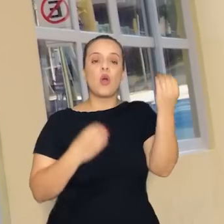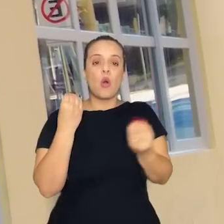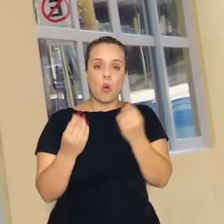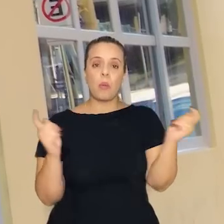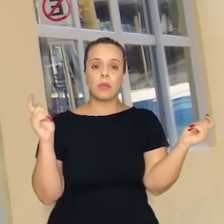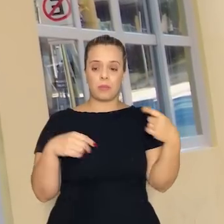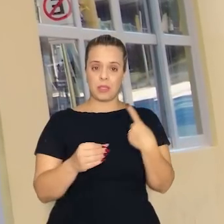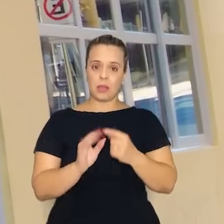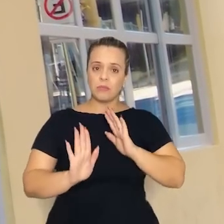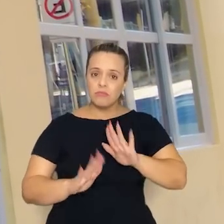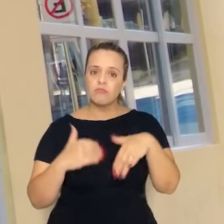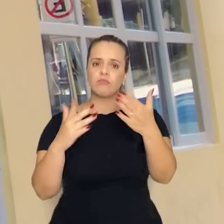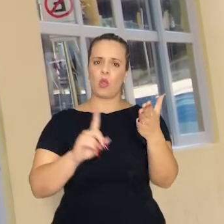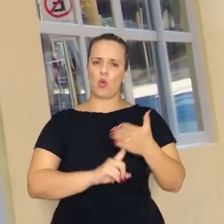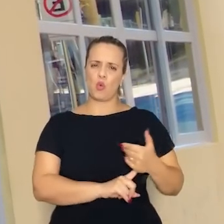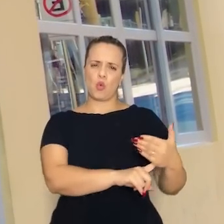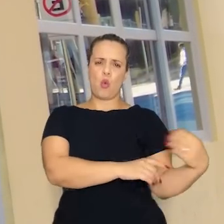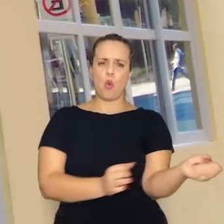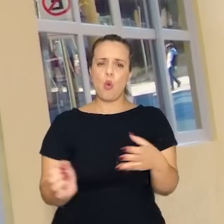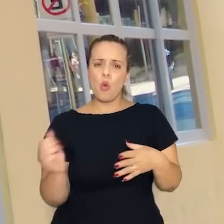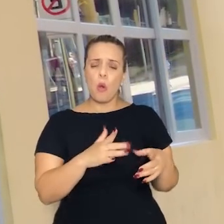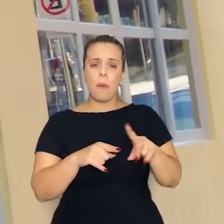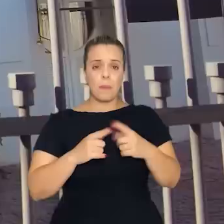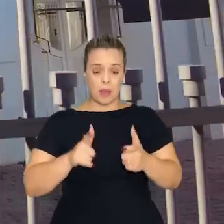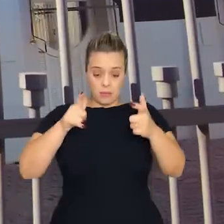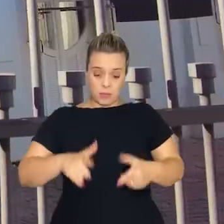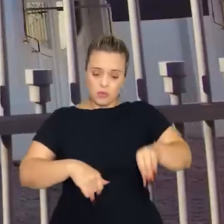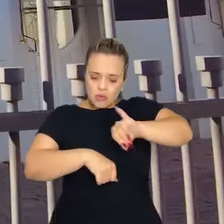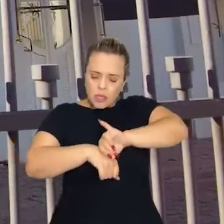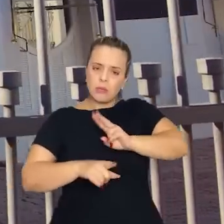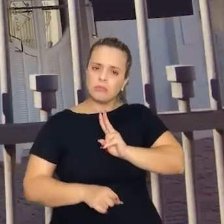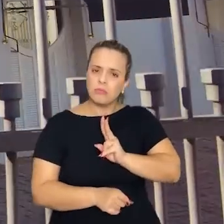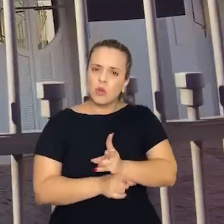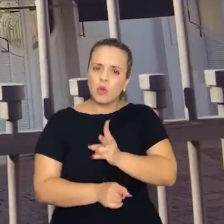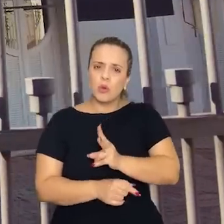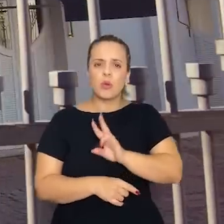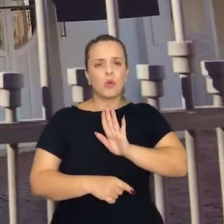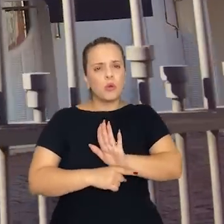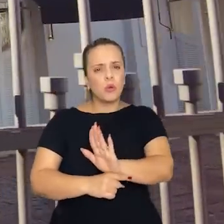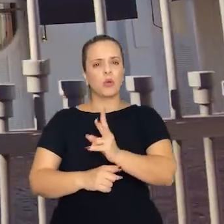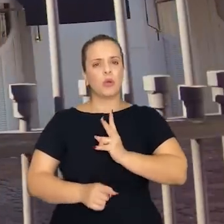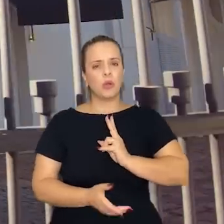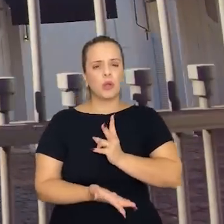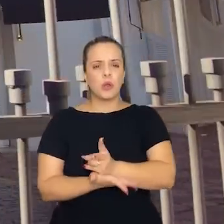modernos, contemporâneos, mas conservar aquilo que é a sua história, a sua memória.